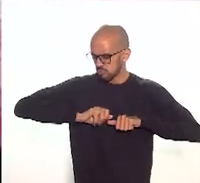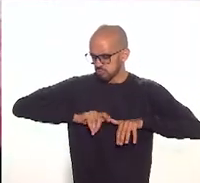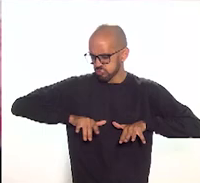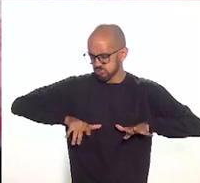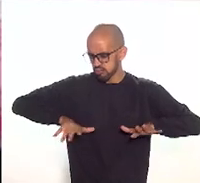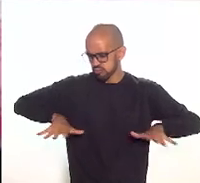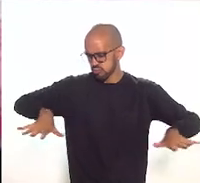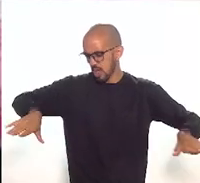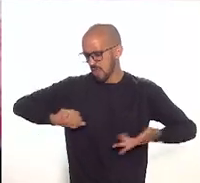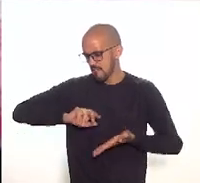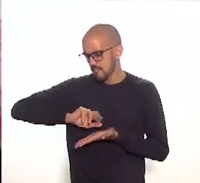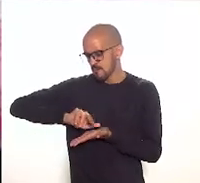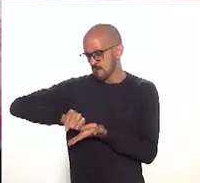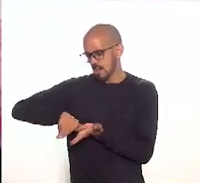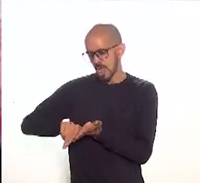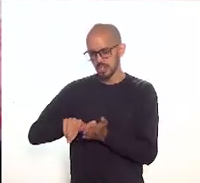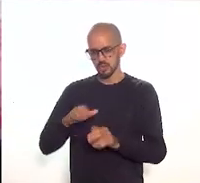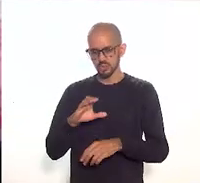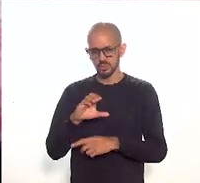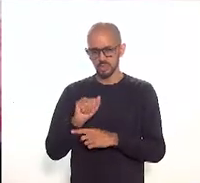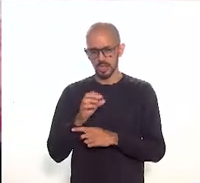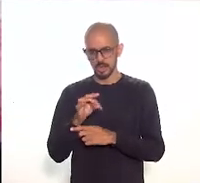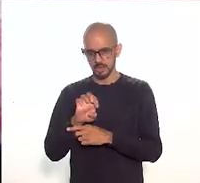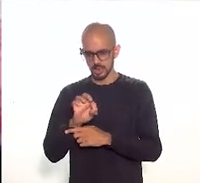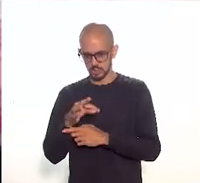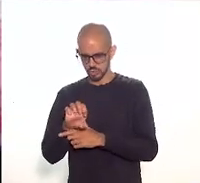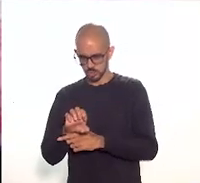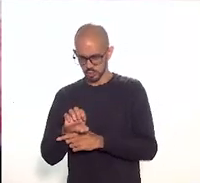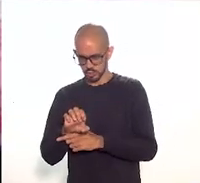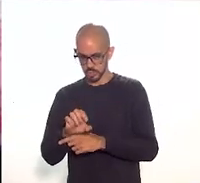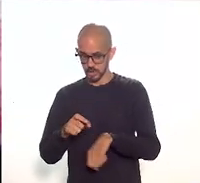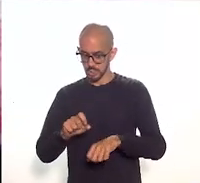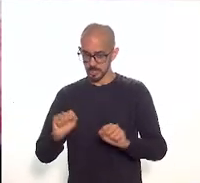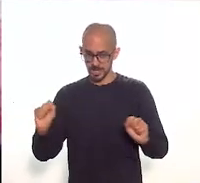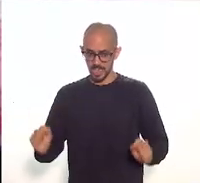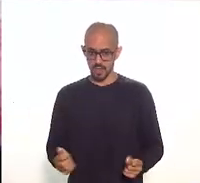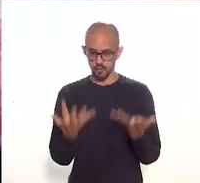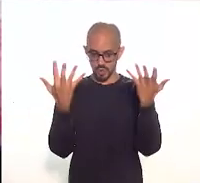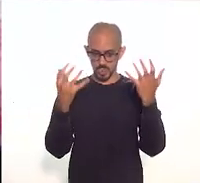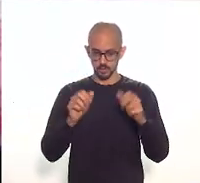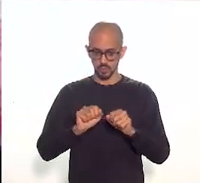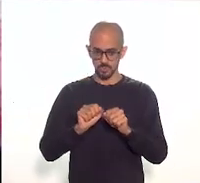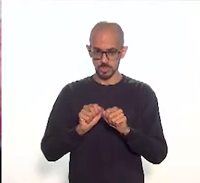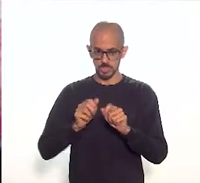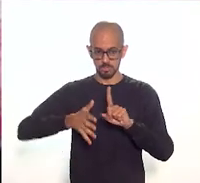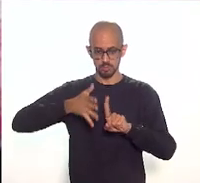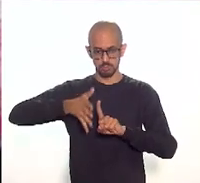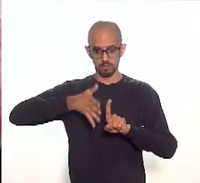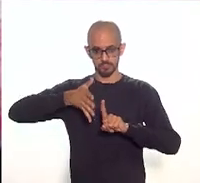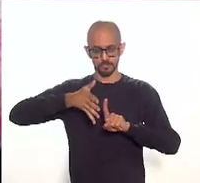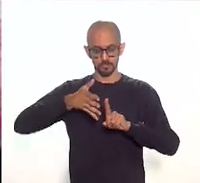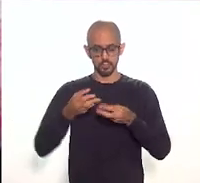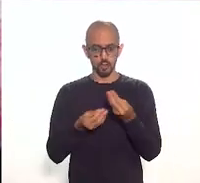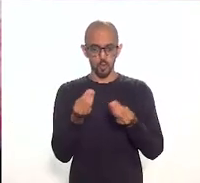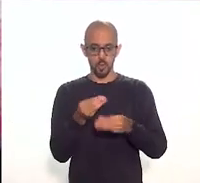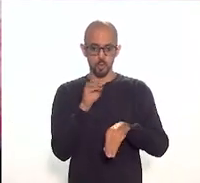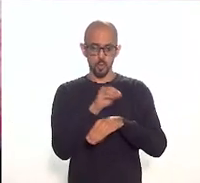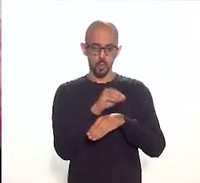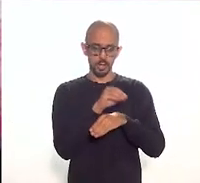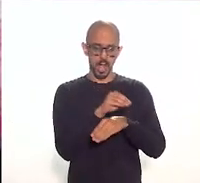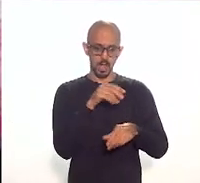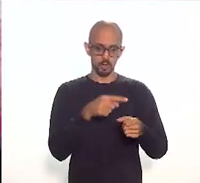centralidade no bairro do Capete. Durante o evento, foi realizada uma palestra sobre a preservação do bairro do Capete e a